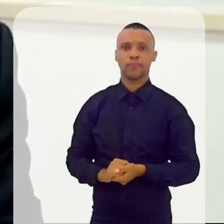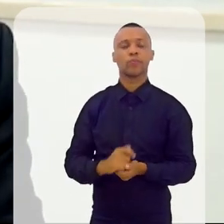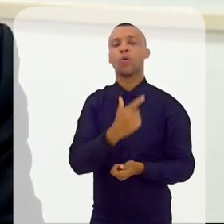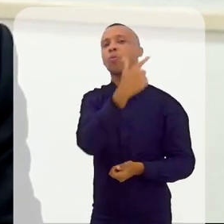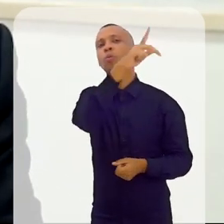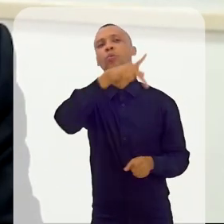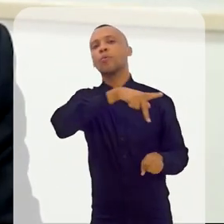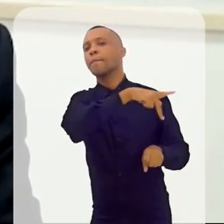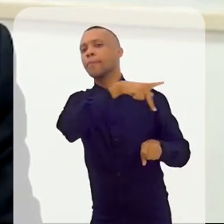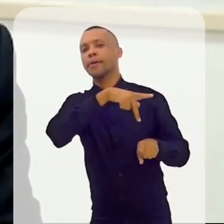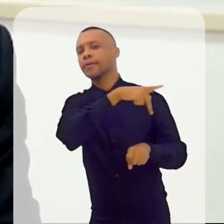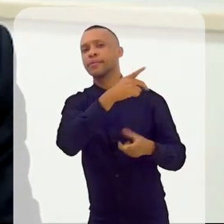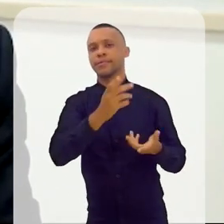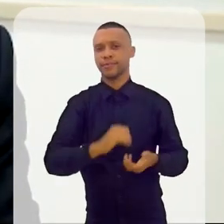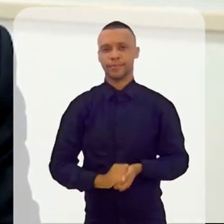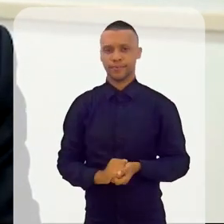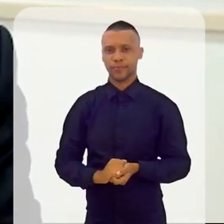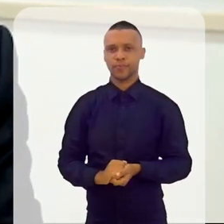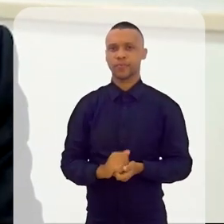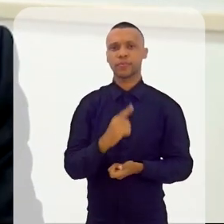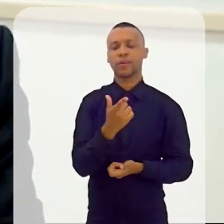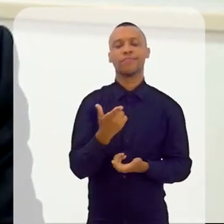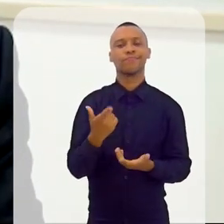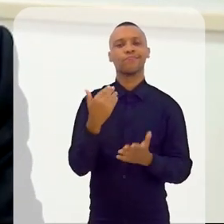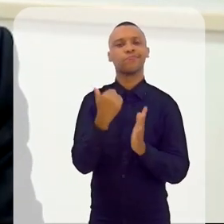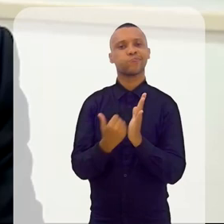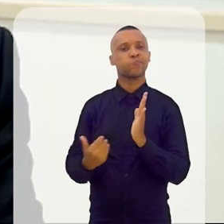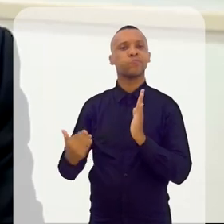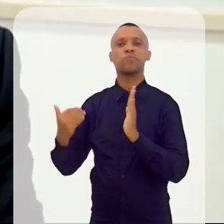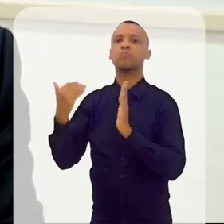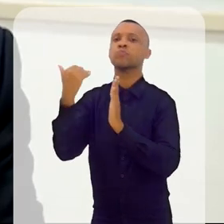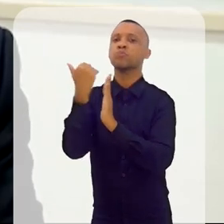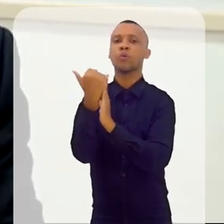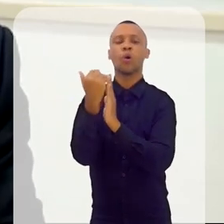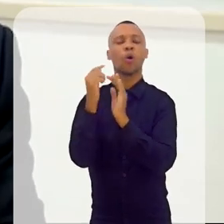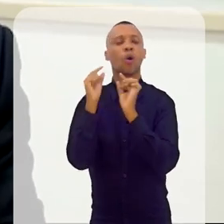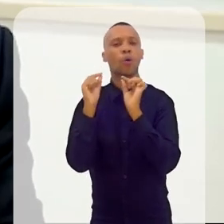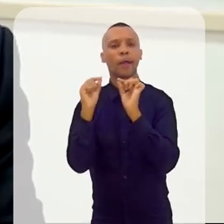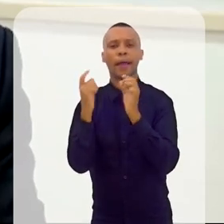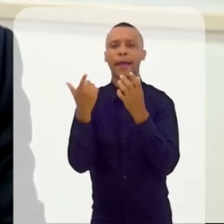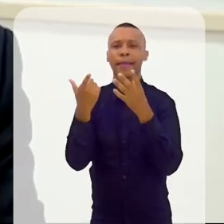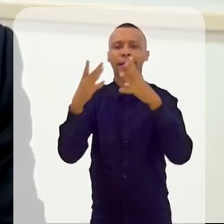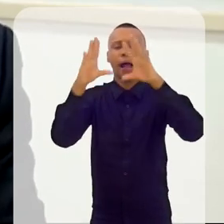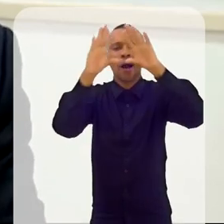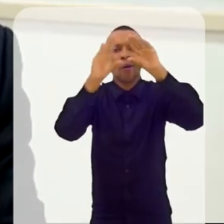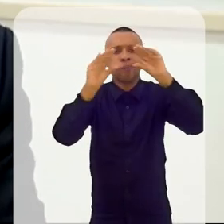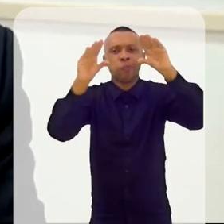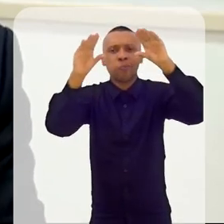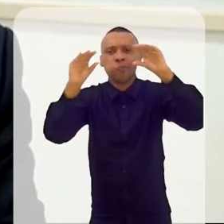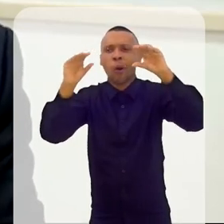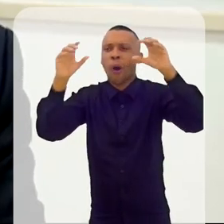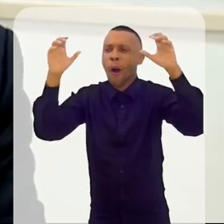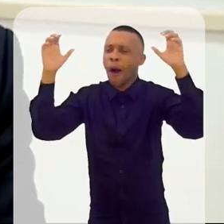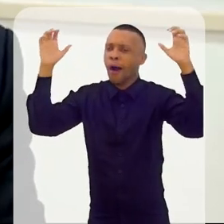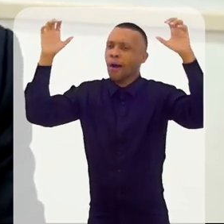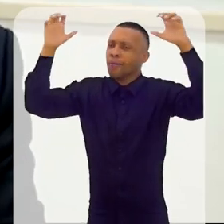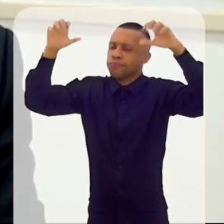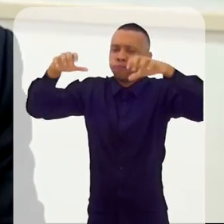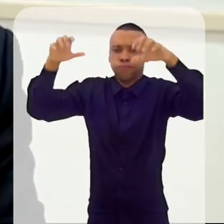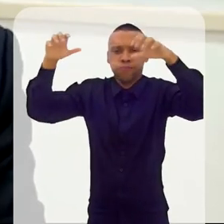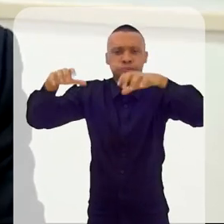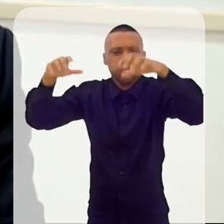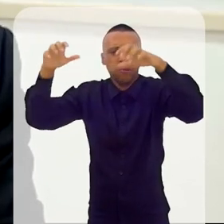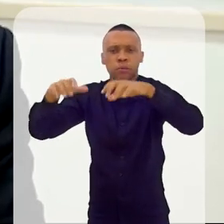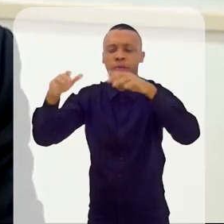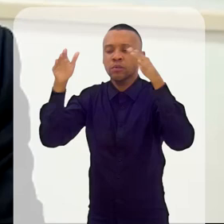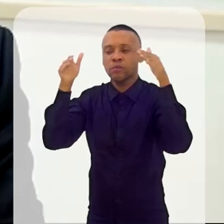outro país. E acabou precipitando-se, essas nuvens precipitaram-se em